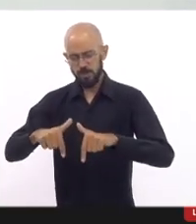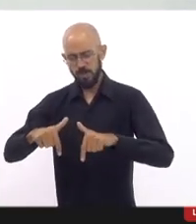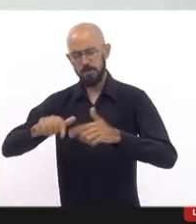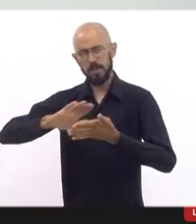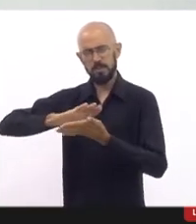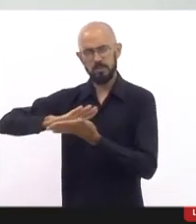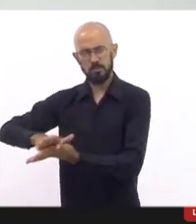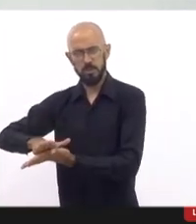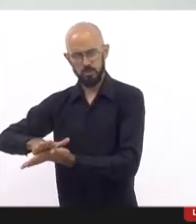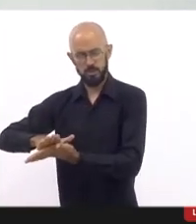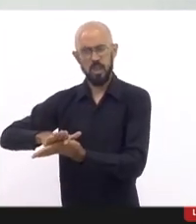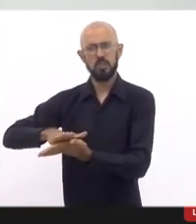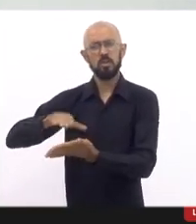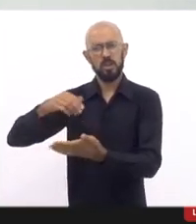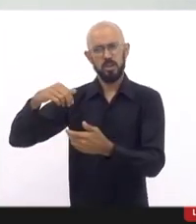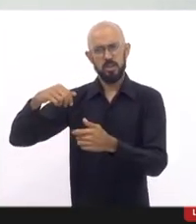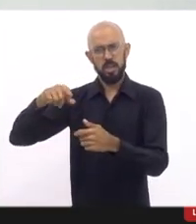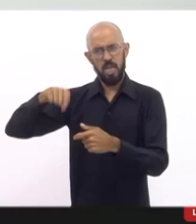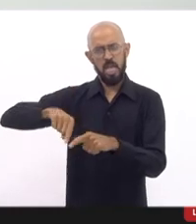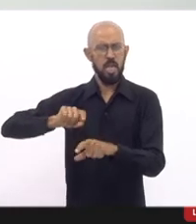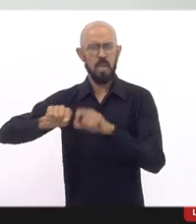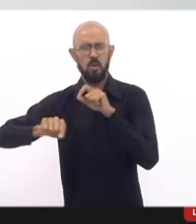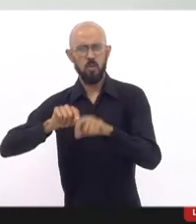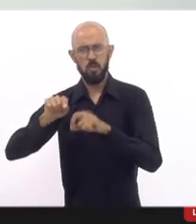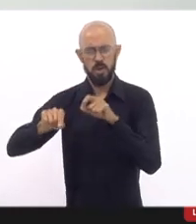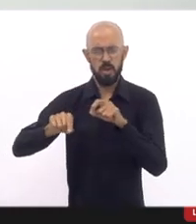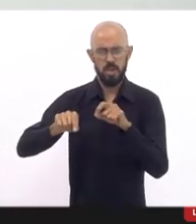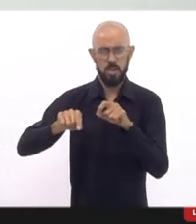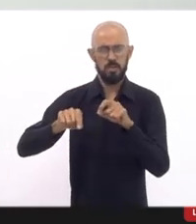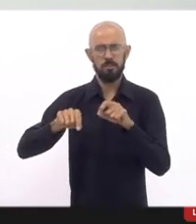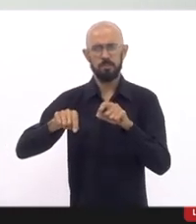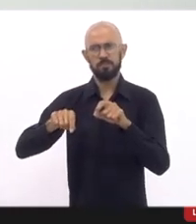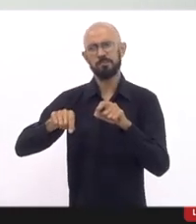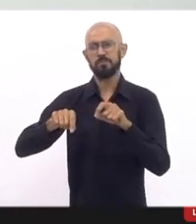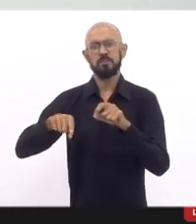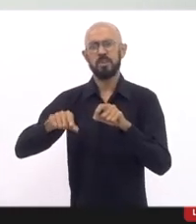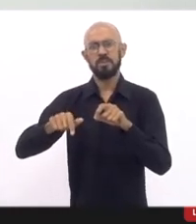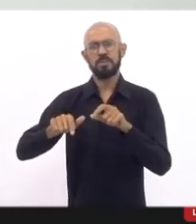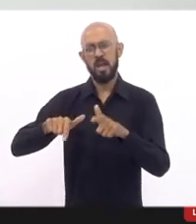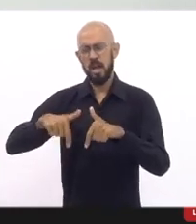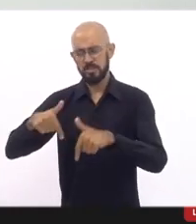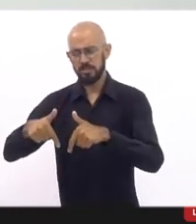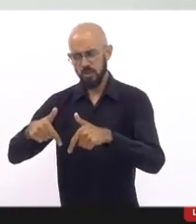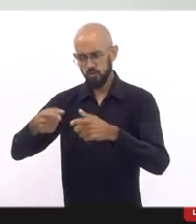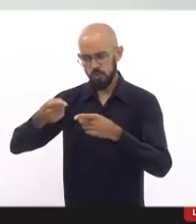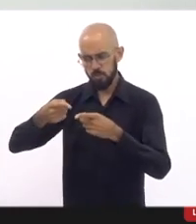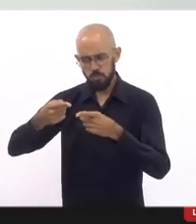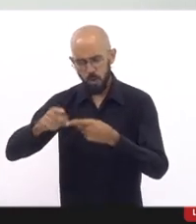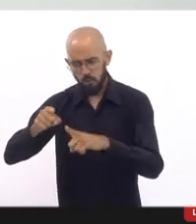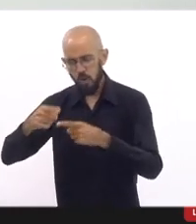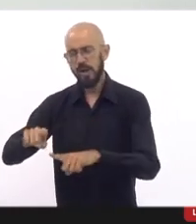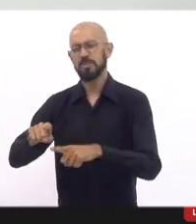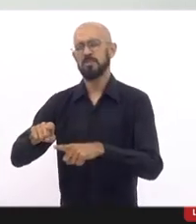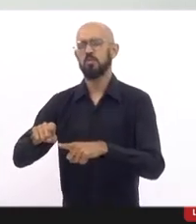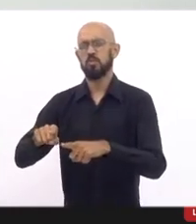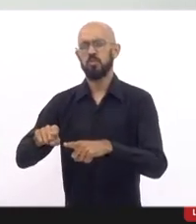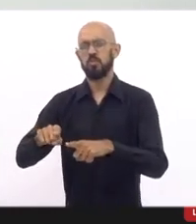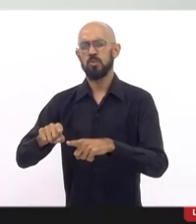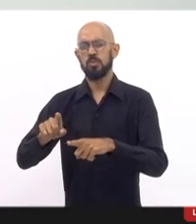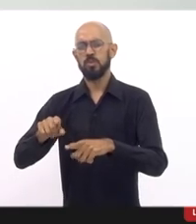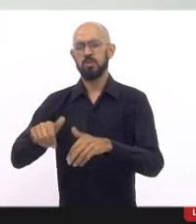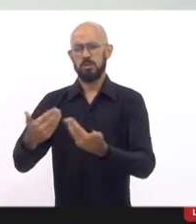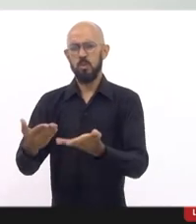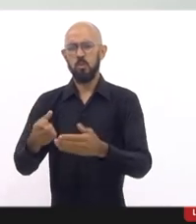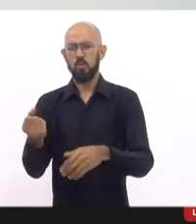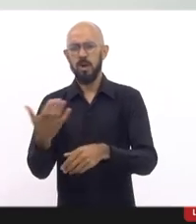por essa questão de, sabe, de provocação, né, então, quando a defensoria